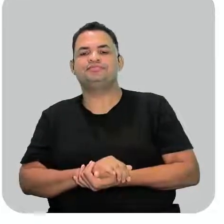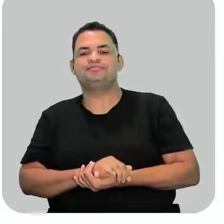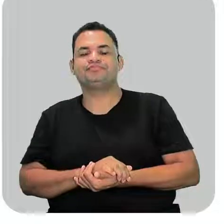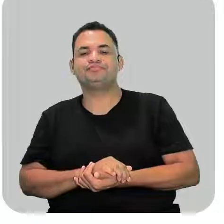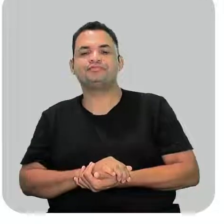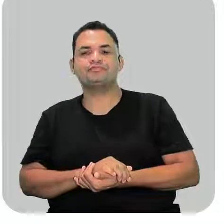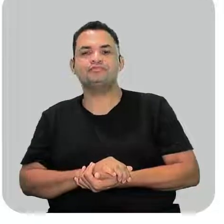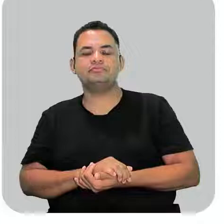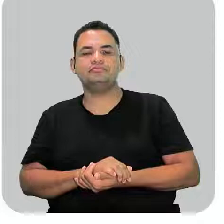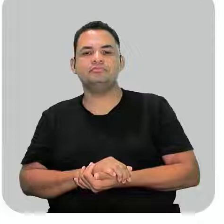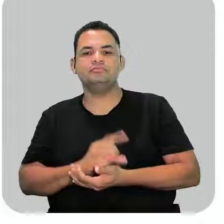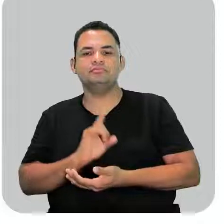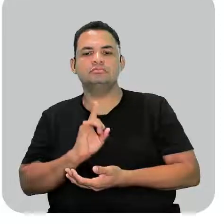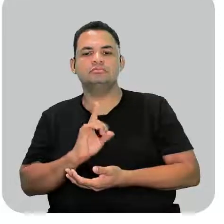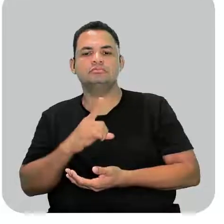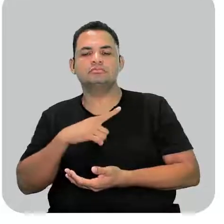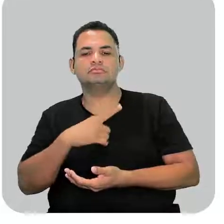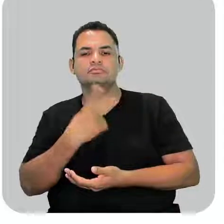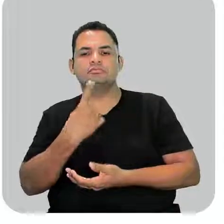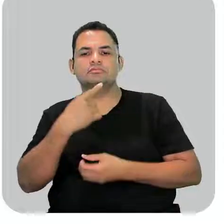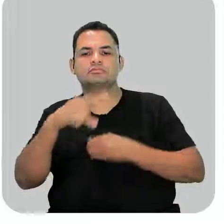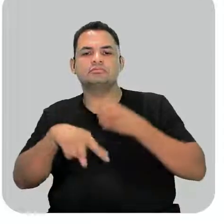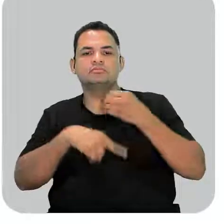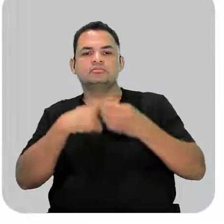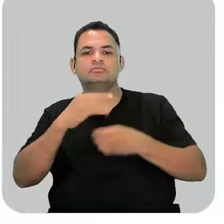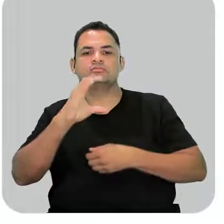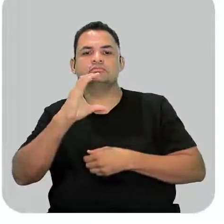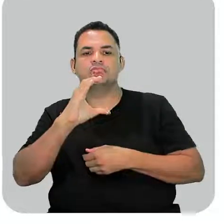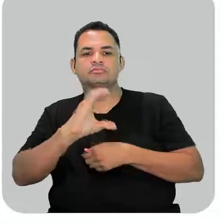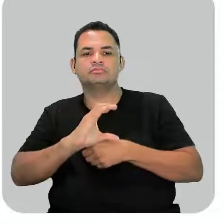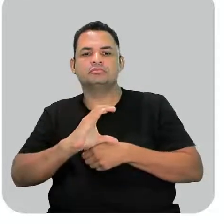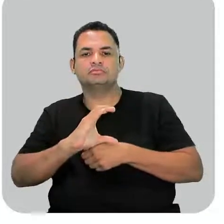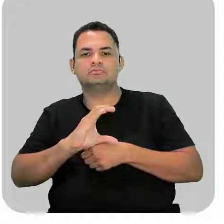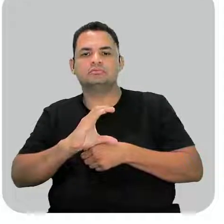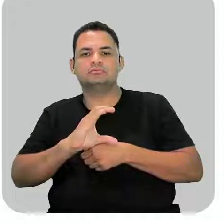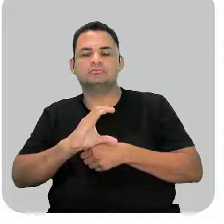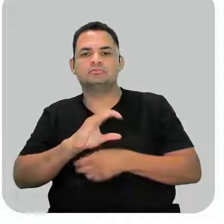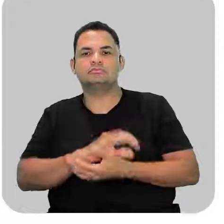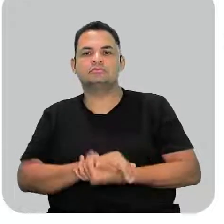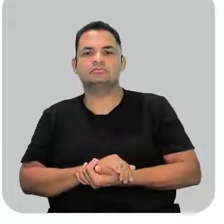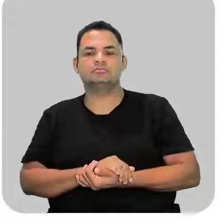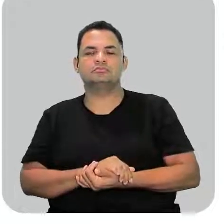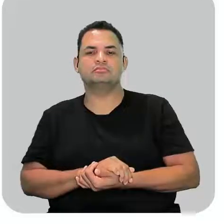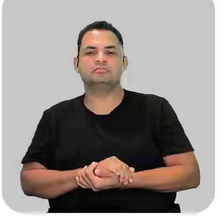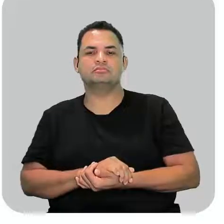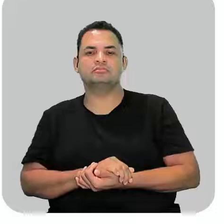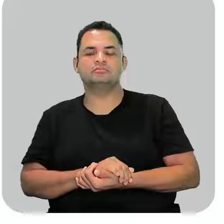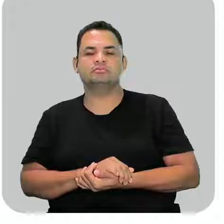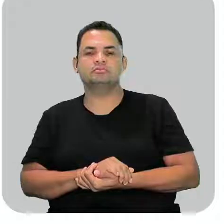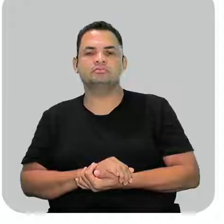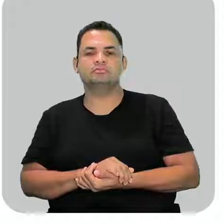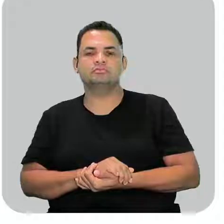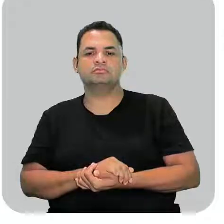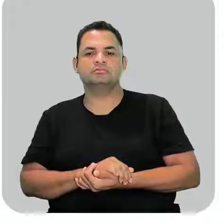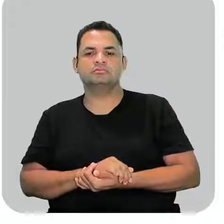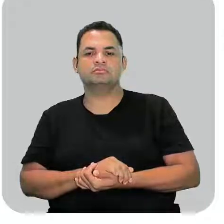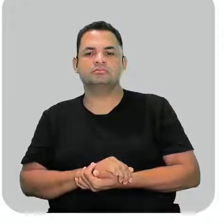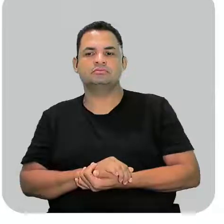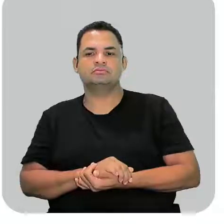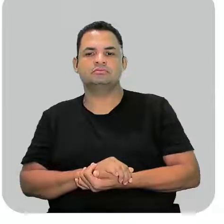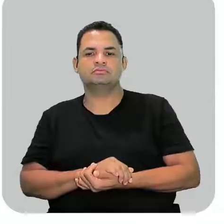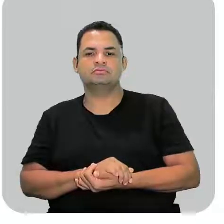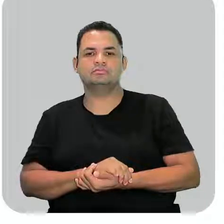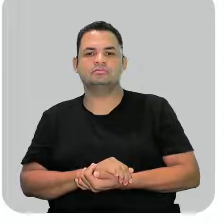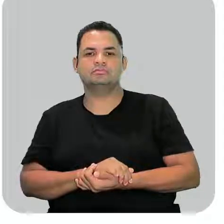Ou seja, ele tem só um átomo de carbono. Pelo nome, ele está dizendo que nesse carbono tem três átomos de